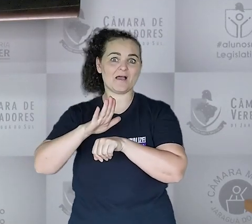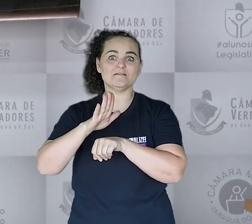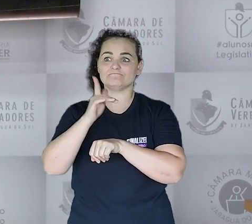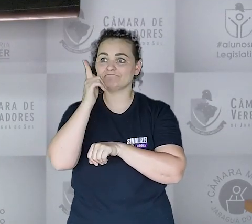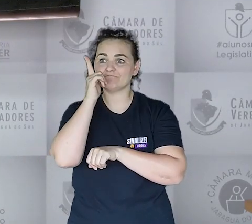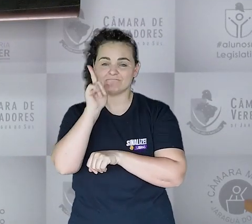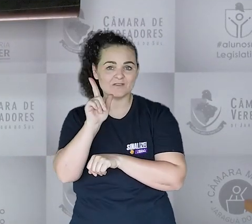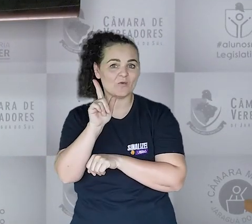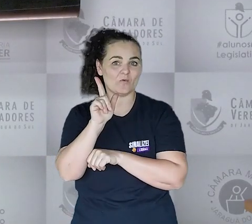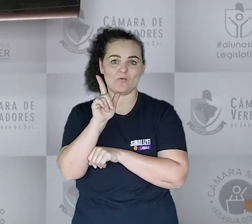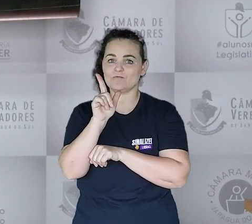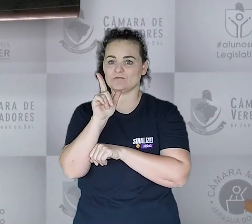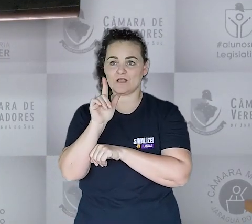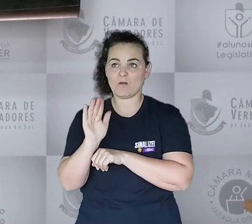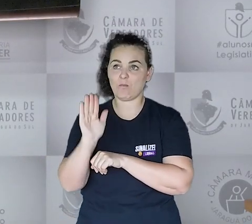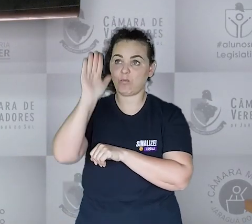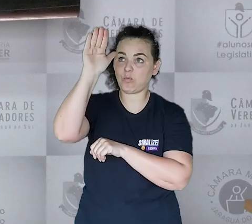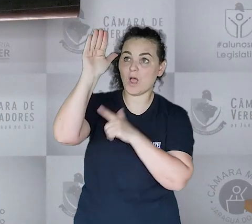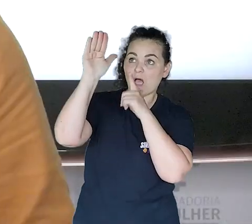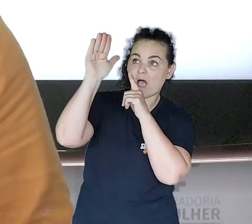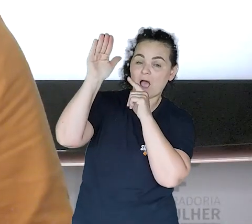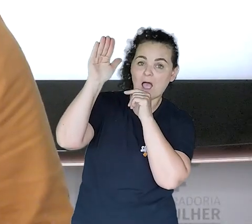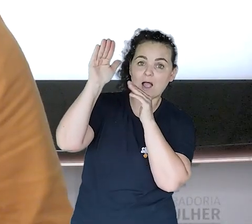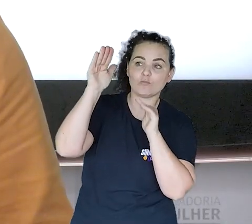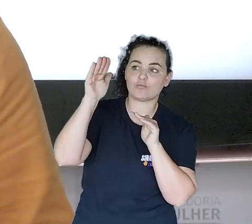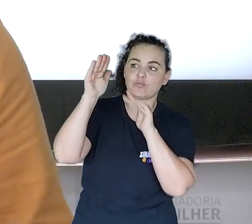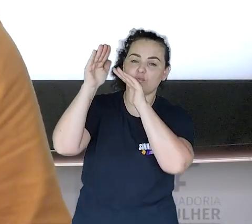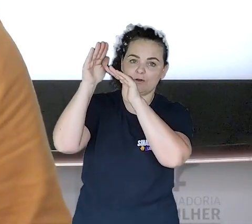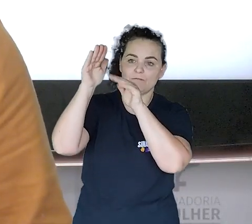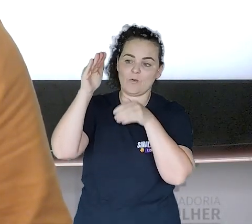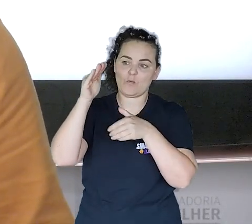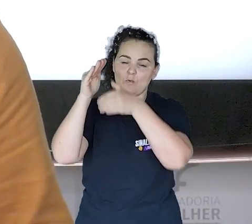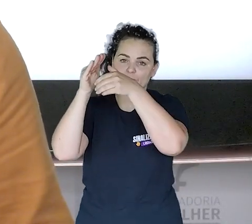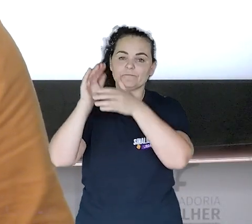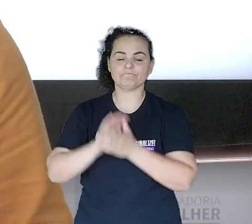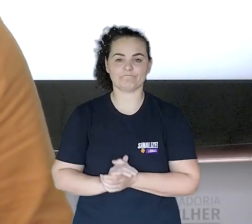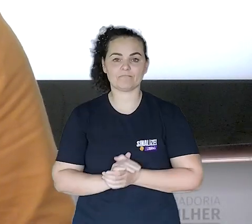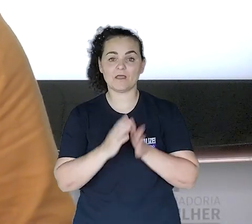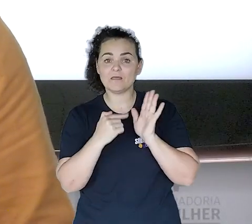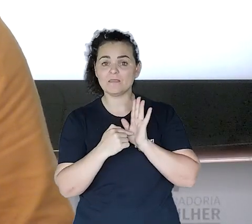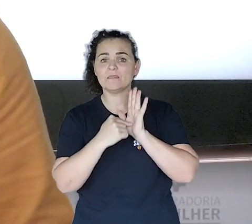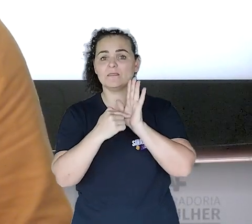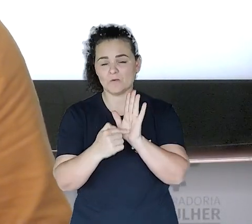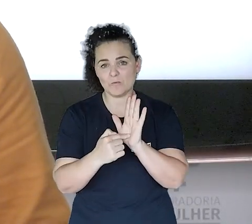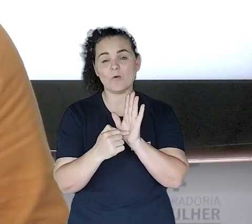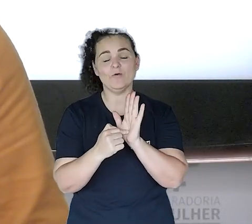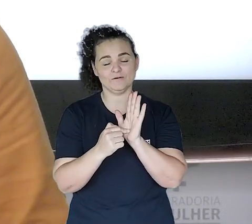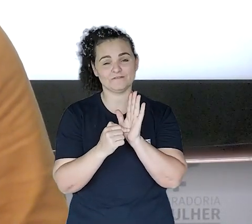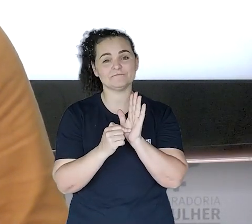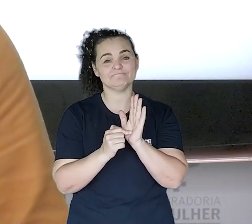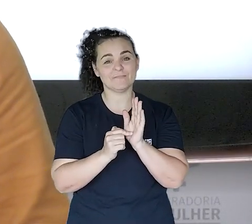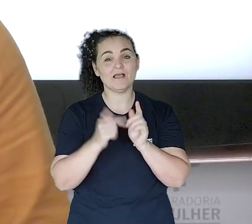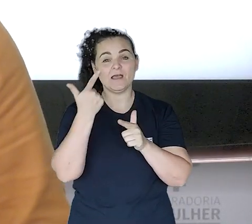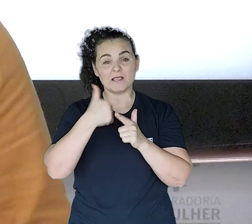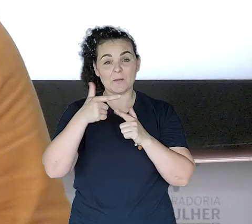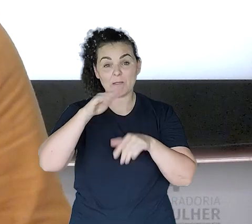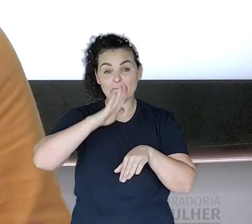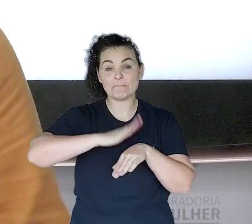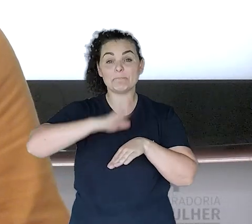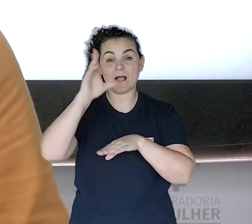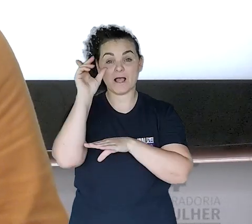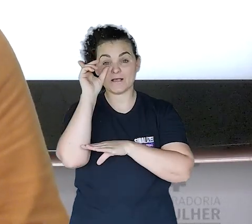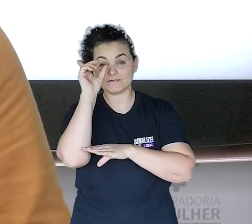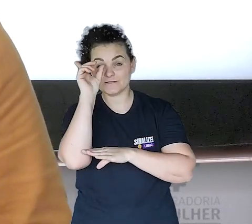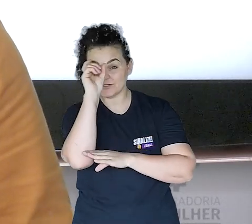sistema de abastecimento existente na região. De acordo com a justificativa apresentada, a situação tende a se agravar com a